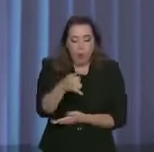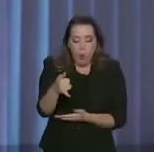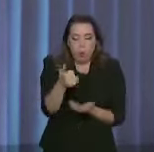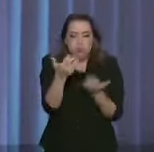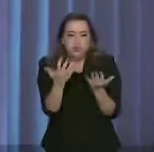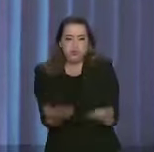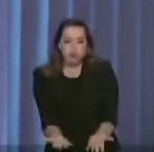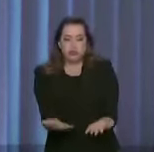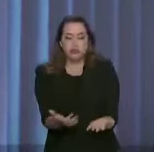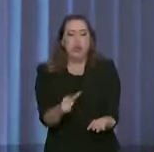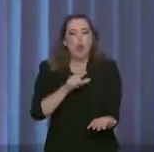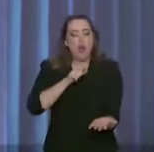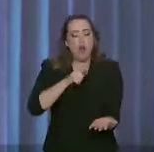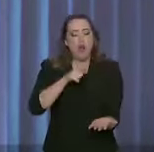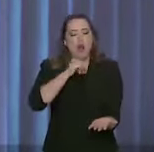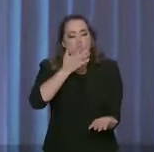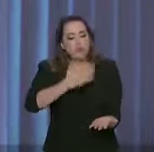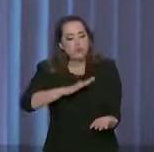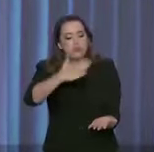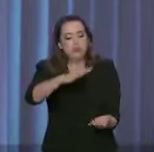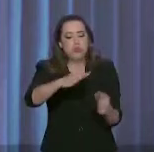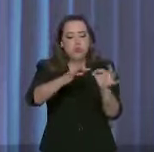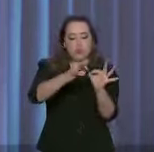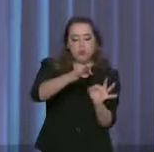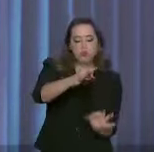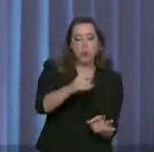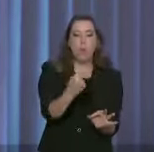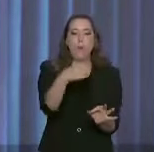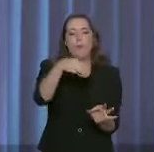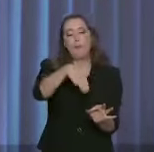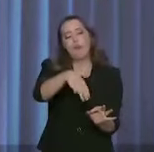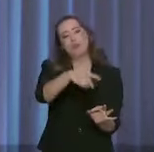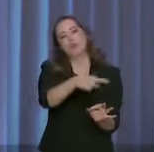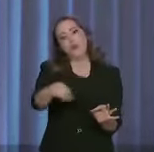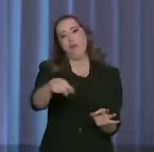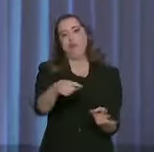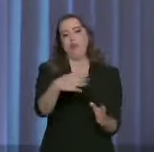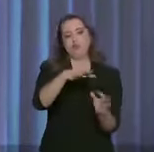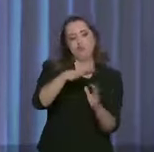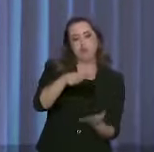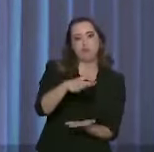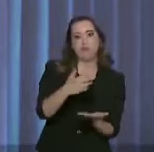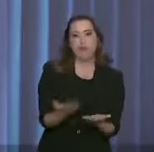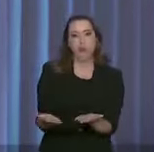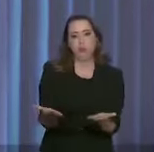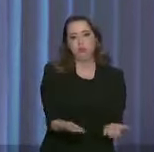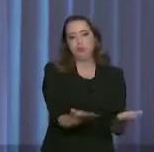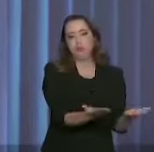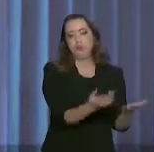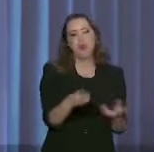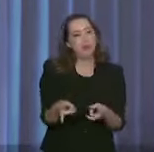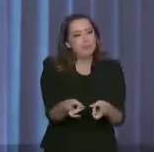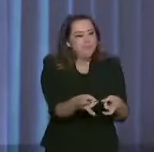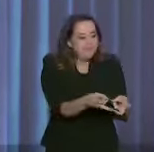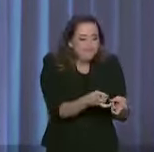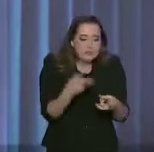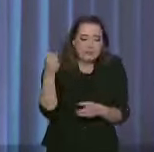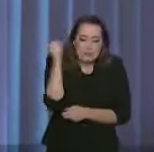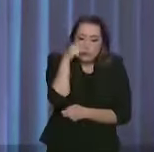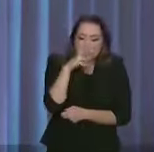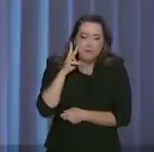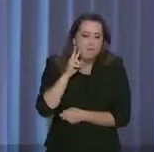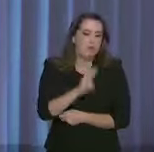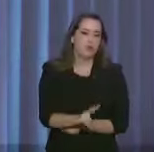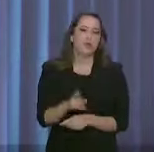que se movimenta cerca de um metro e meio abaixo do nível da superfície, impossibilitando sua identificação e rastreamento, seja pelos